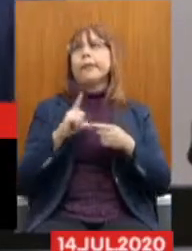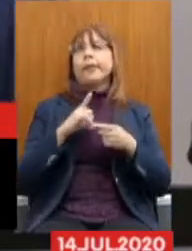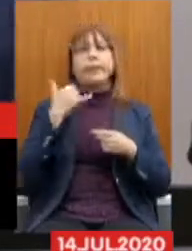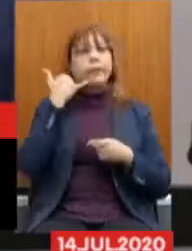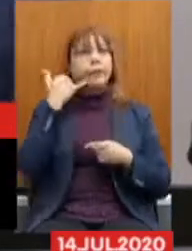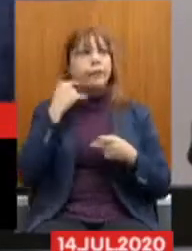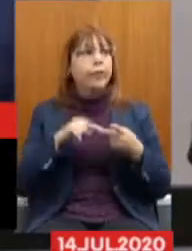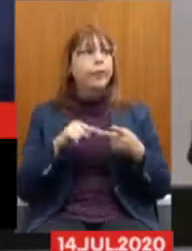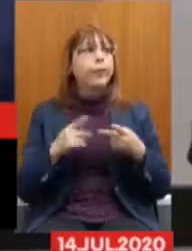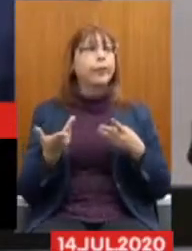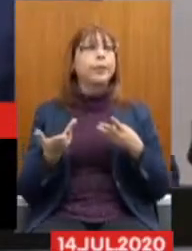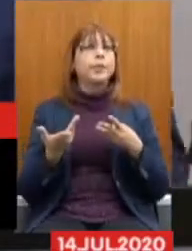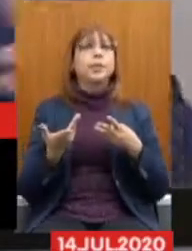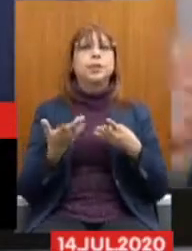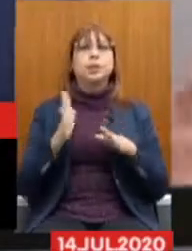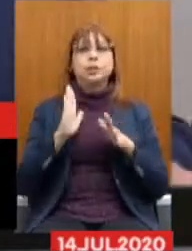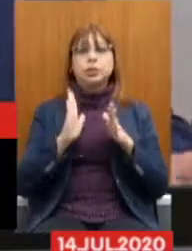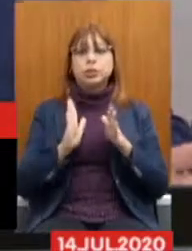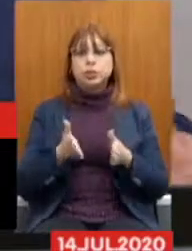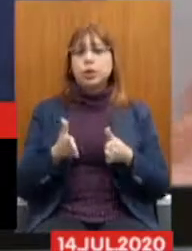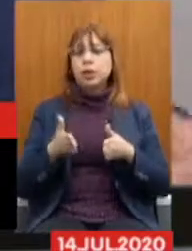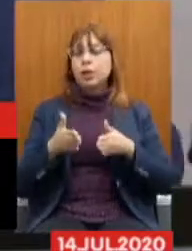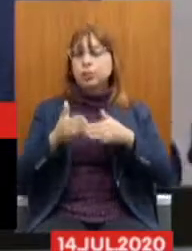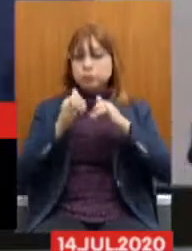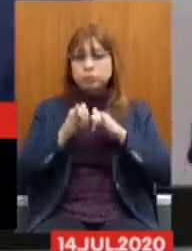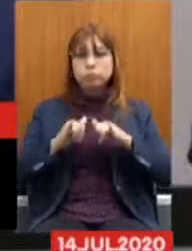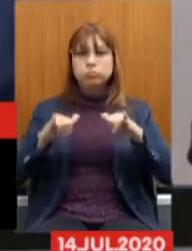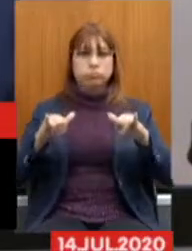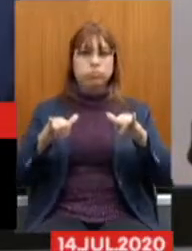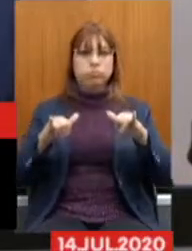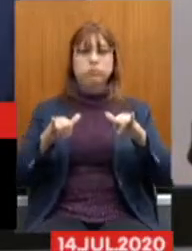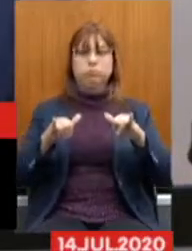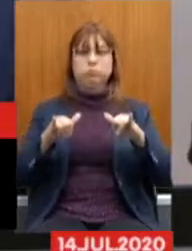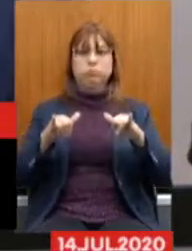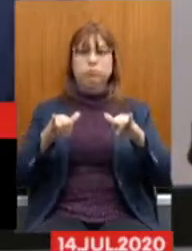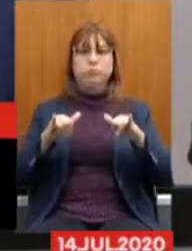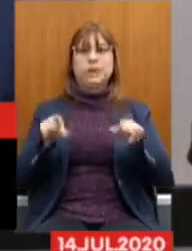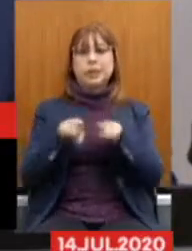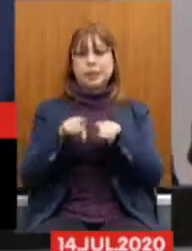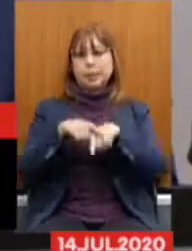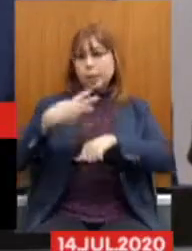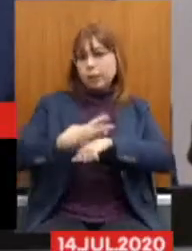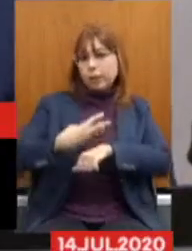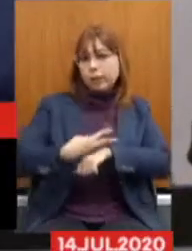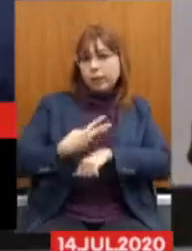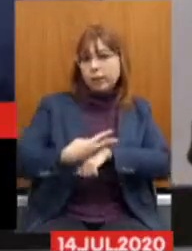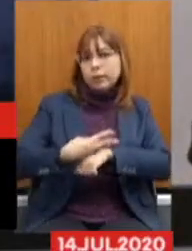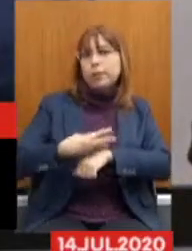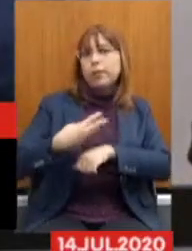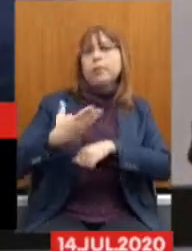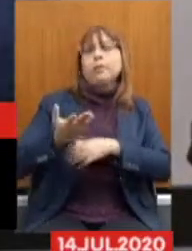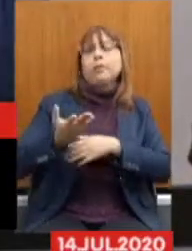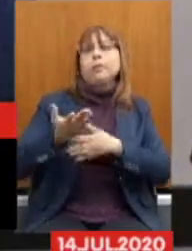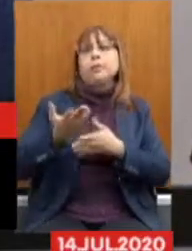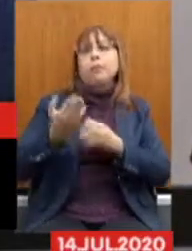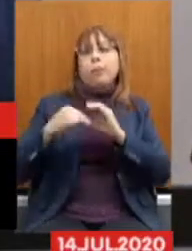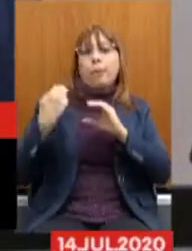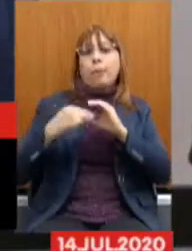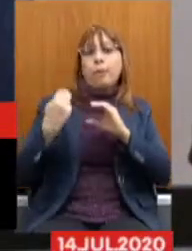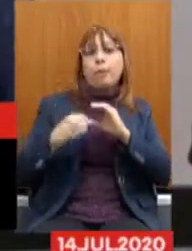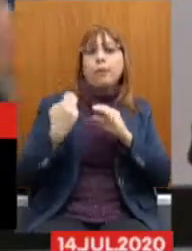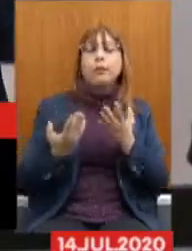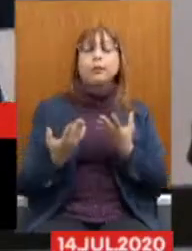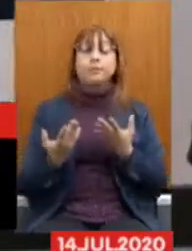telefone, já foi passado para todos. Nós estamos recebendo o WhatsApp desse daqui. Teve até um...